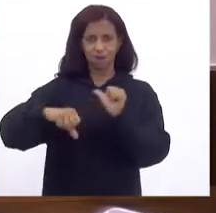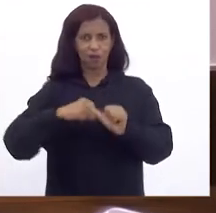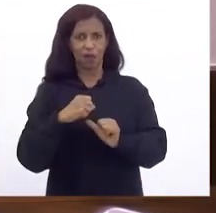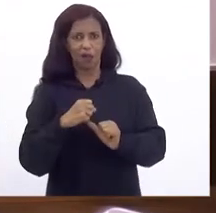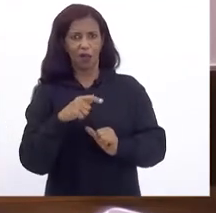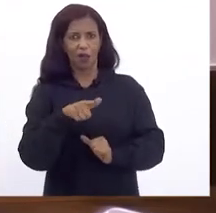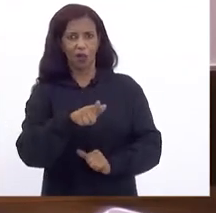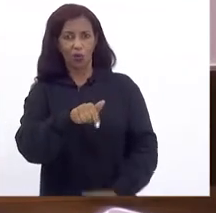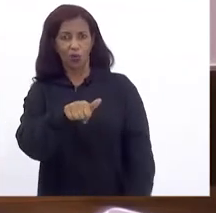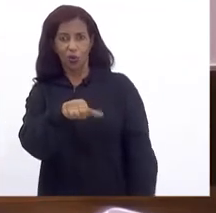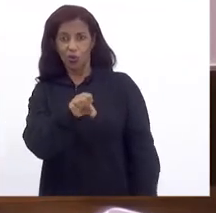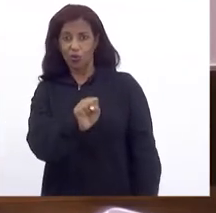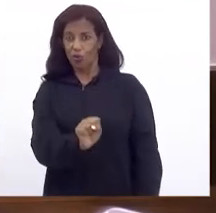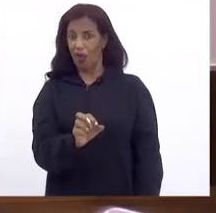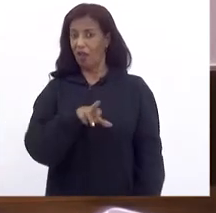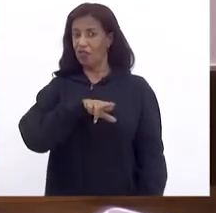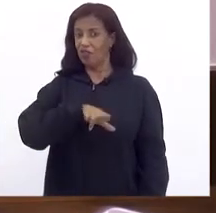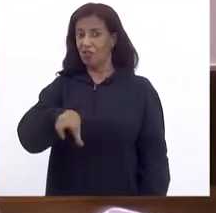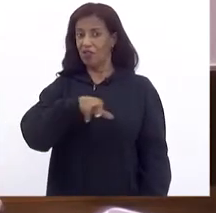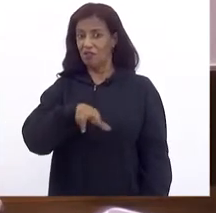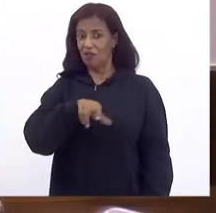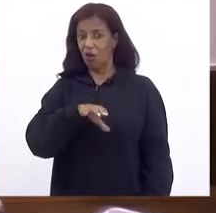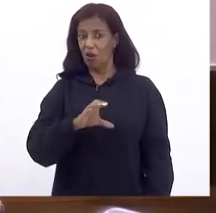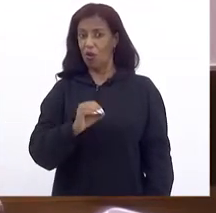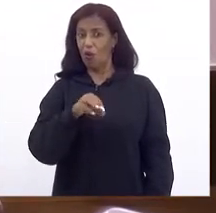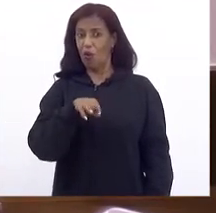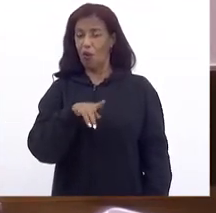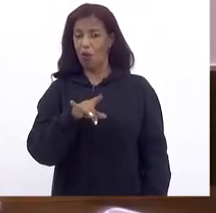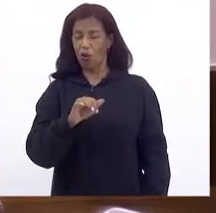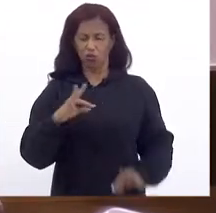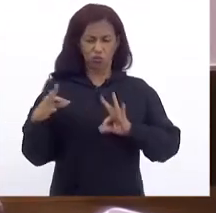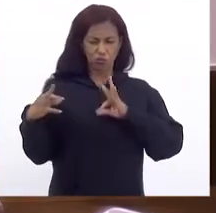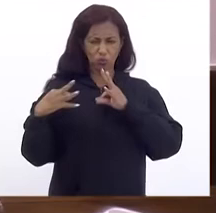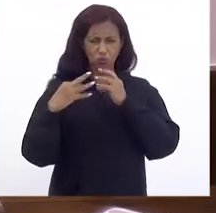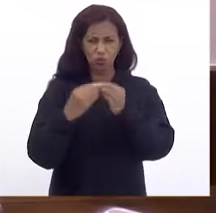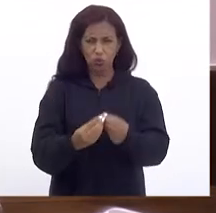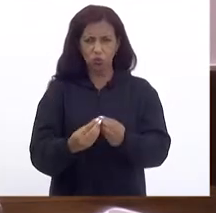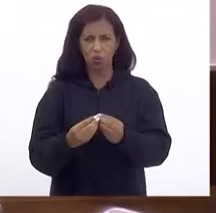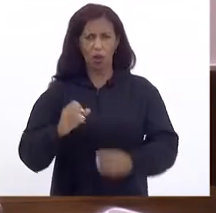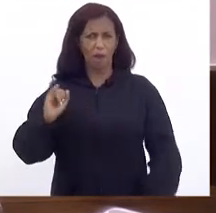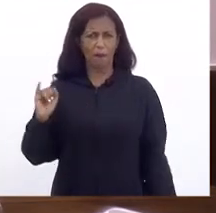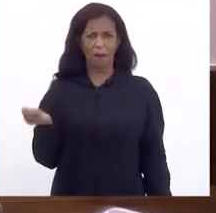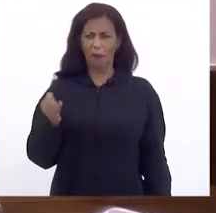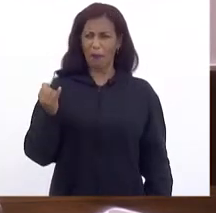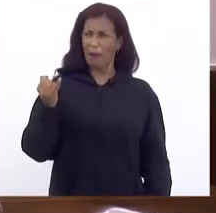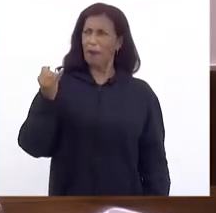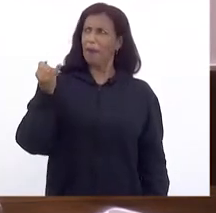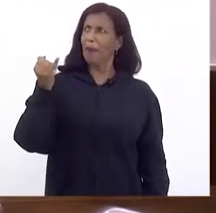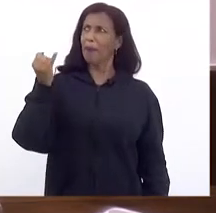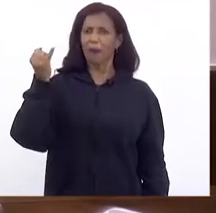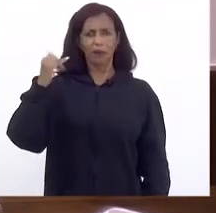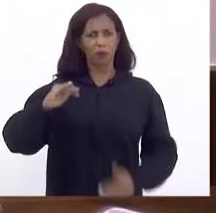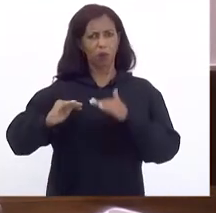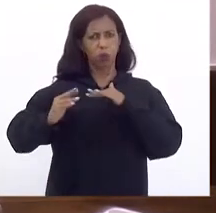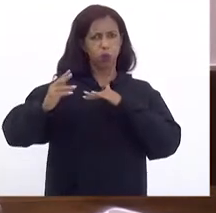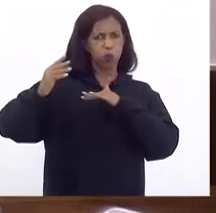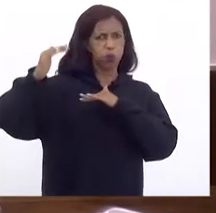E o nosso gás Que não é commodity Então com isso tudo A inflação Só vai disparar